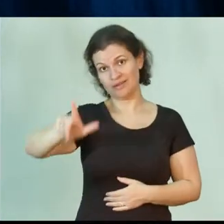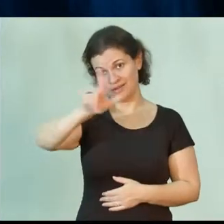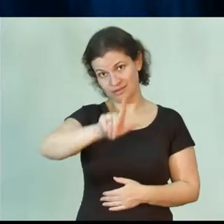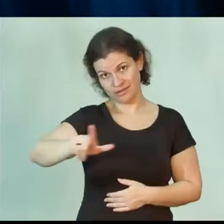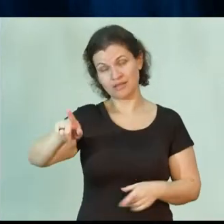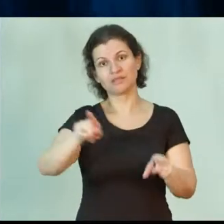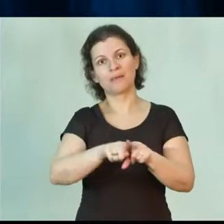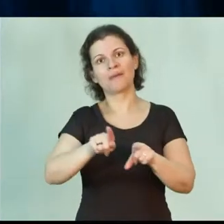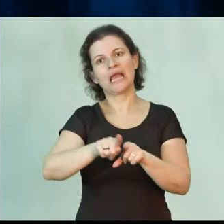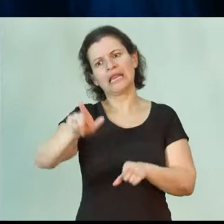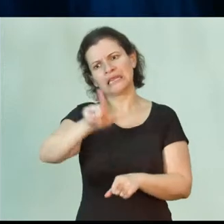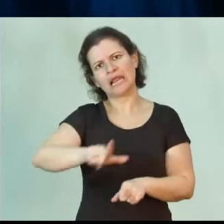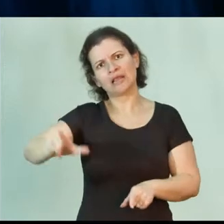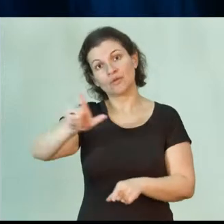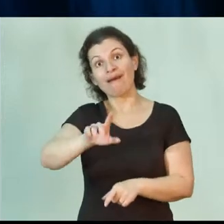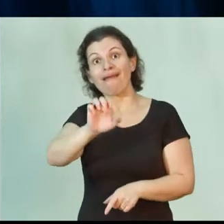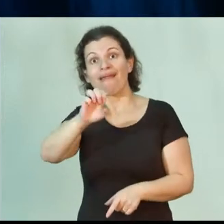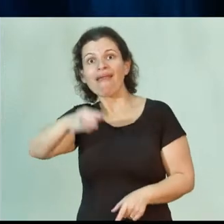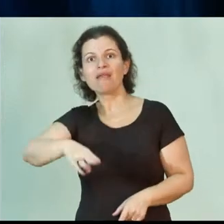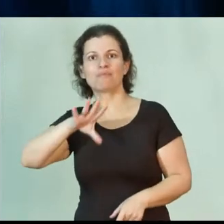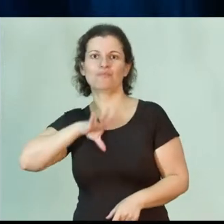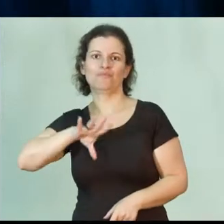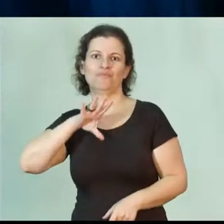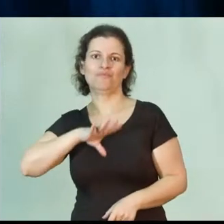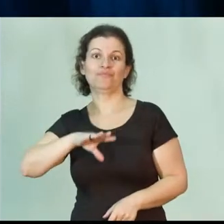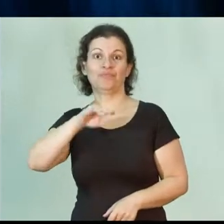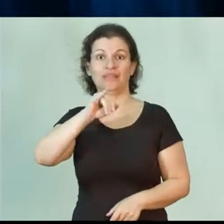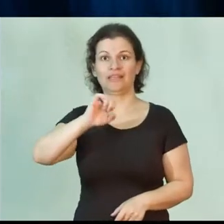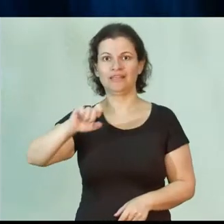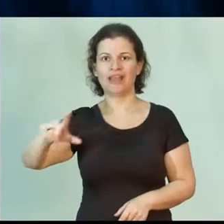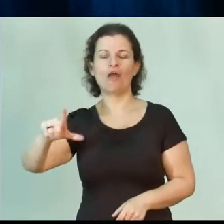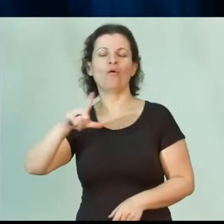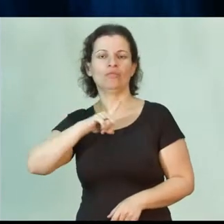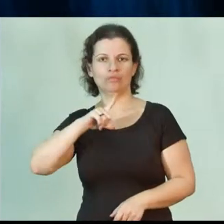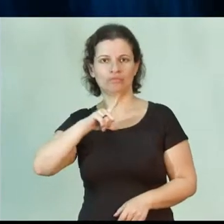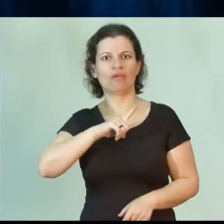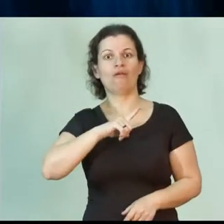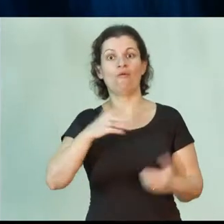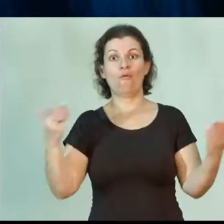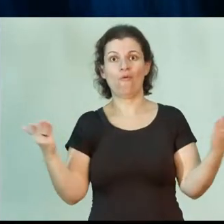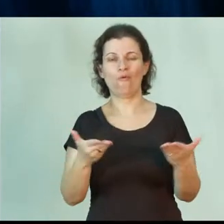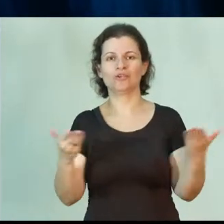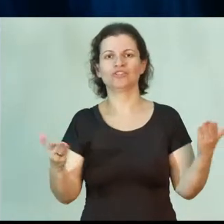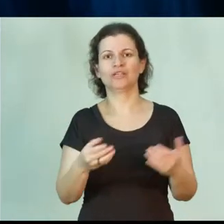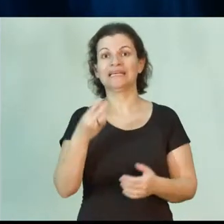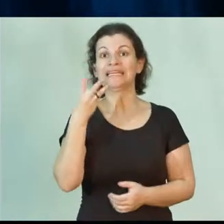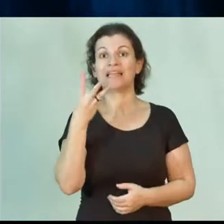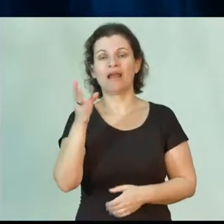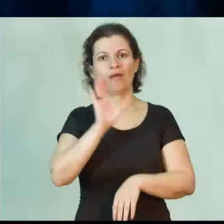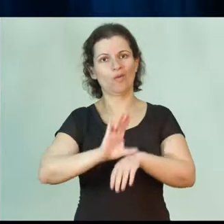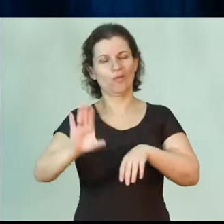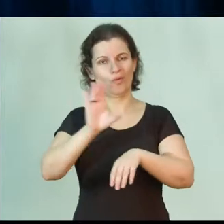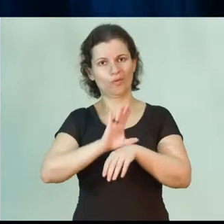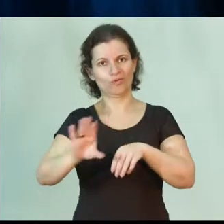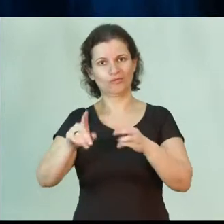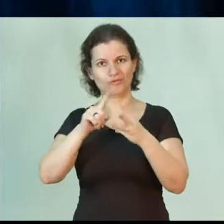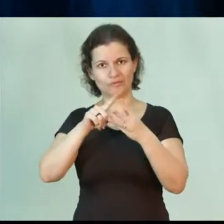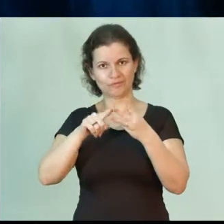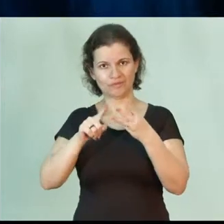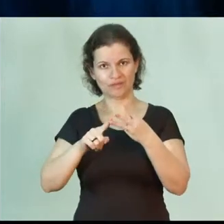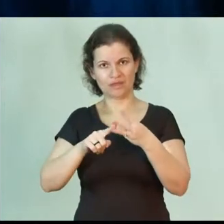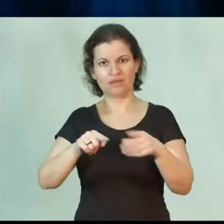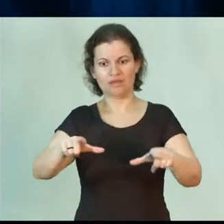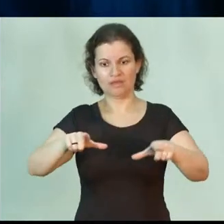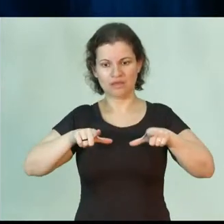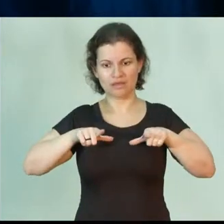e das literaturas em língua portuguesa. O IEL conta atualmente com três cursos. O curso de